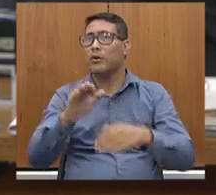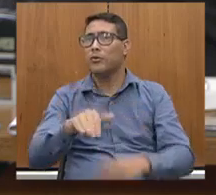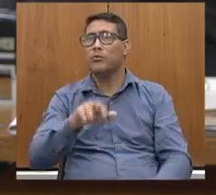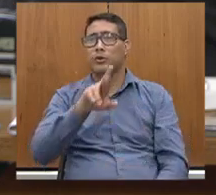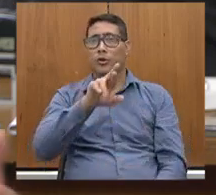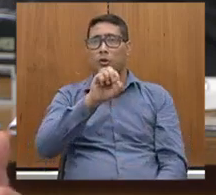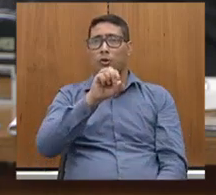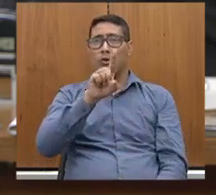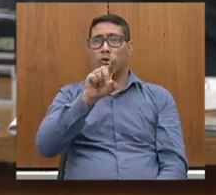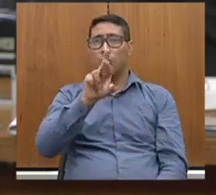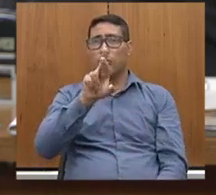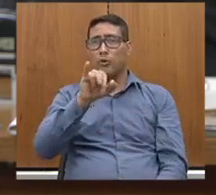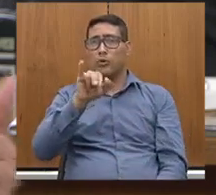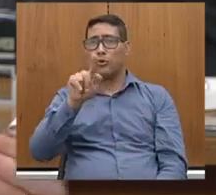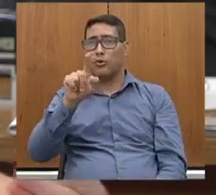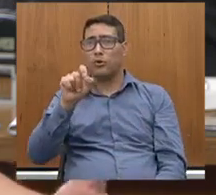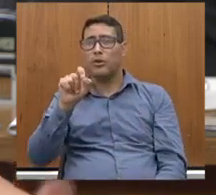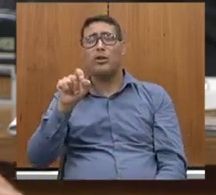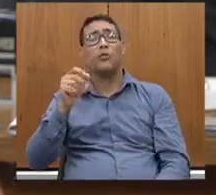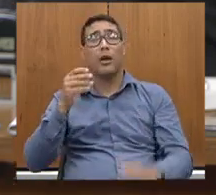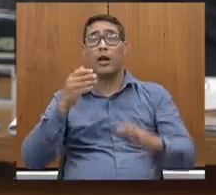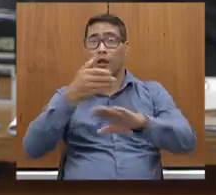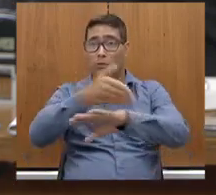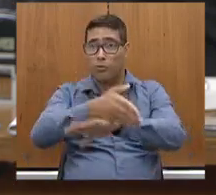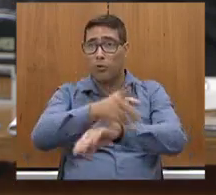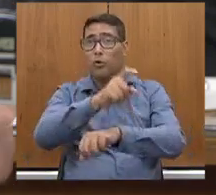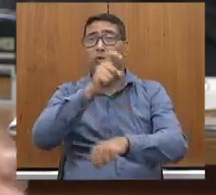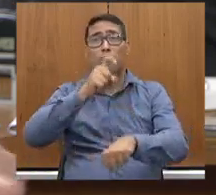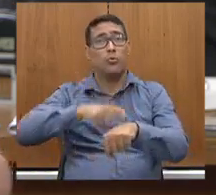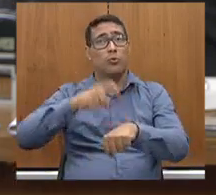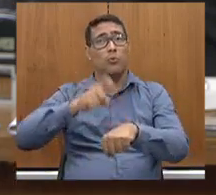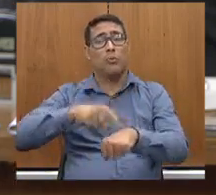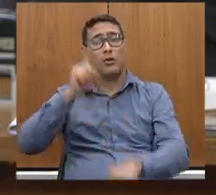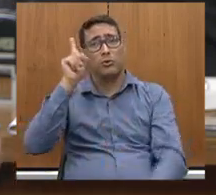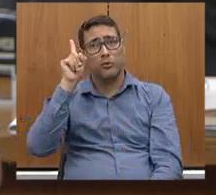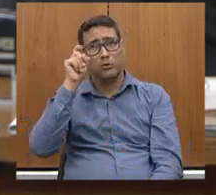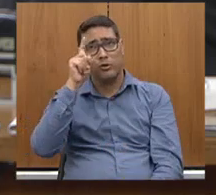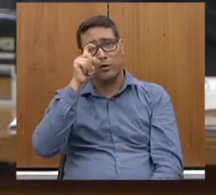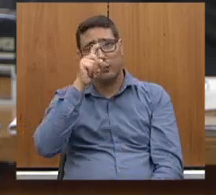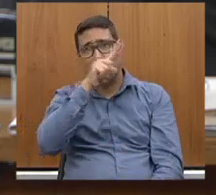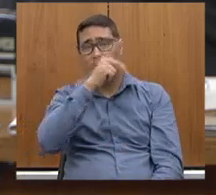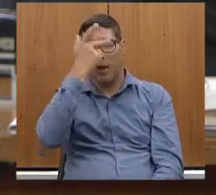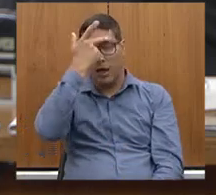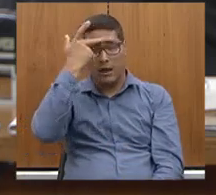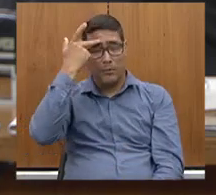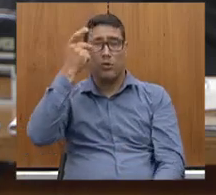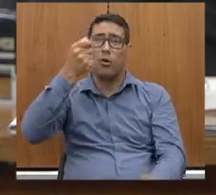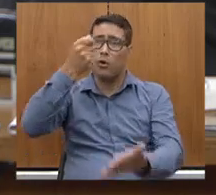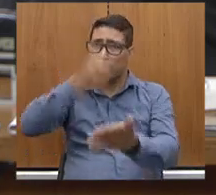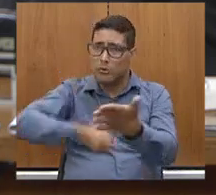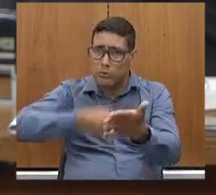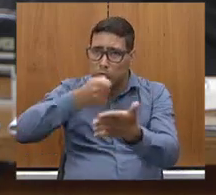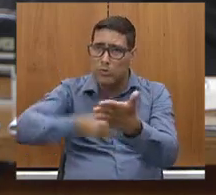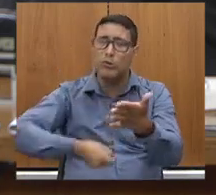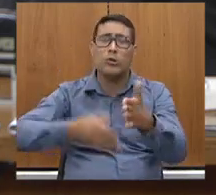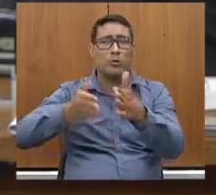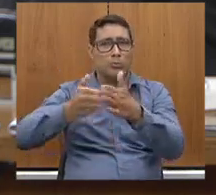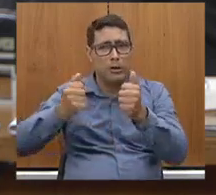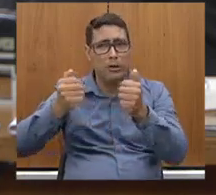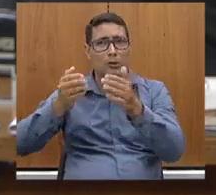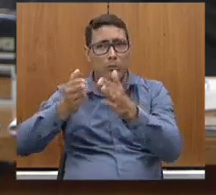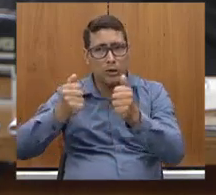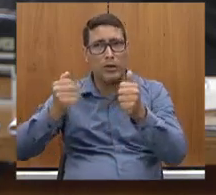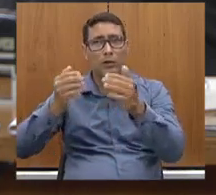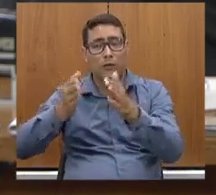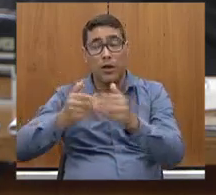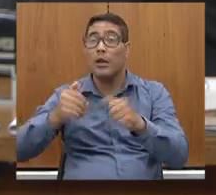difícil, de demandas difíceis, em que a eleição vinha e as pessoas cobravam, e ele se destacou, ele conseguiu